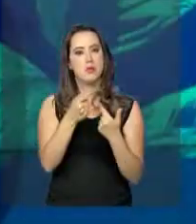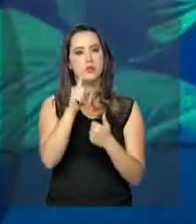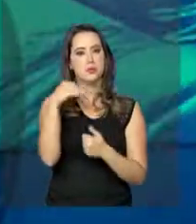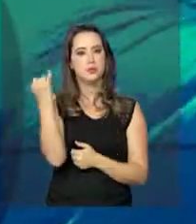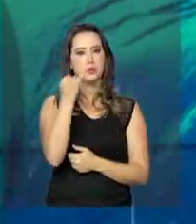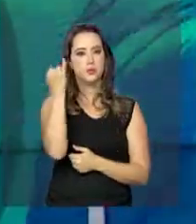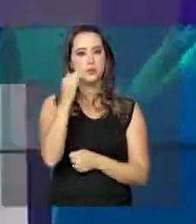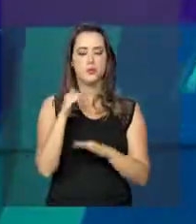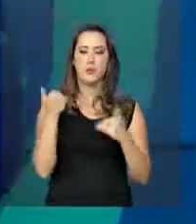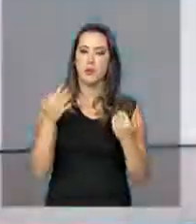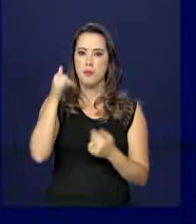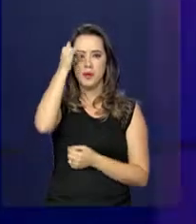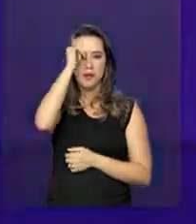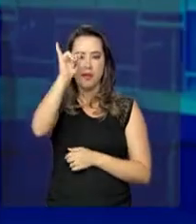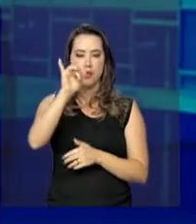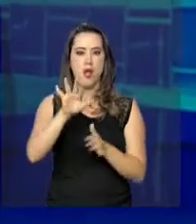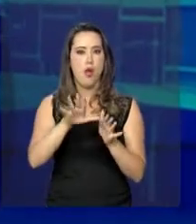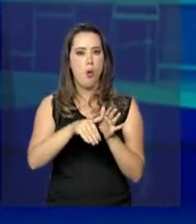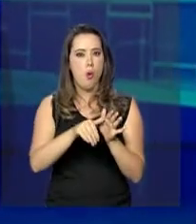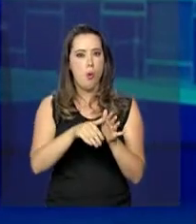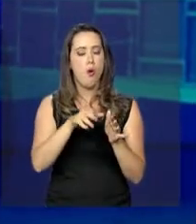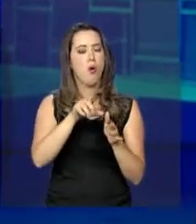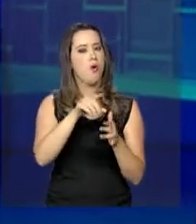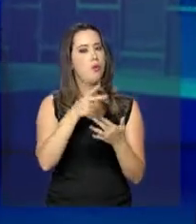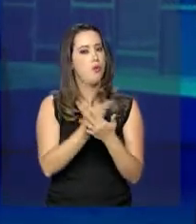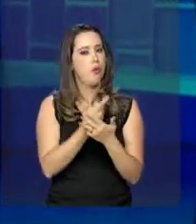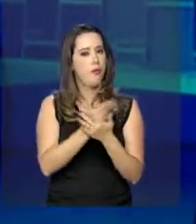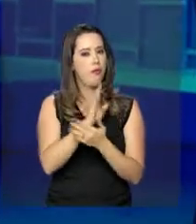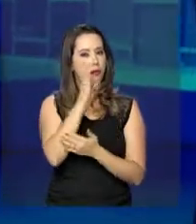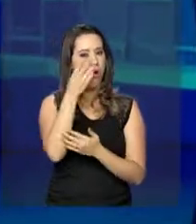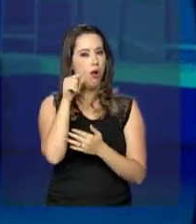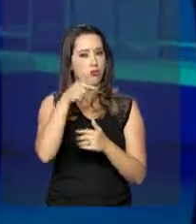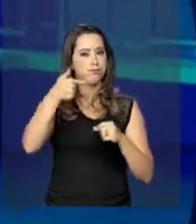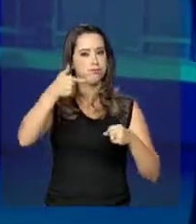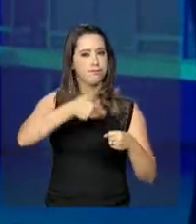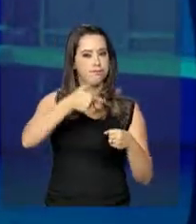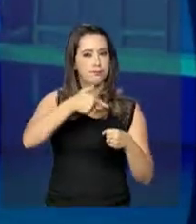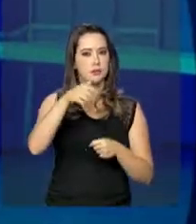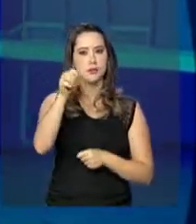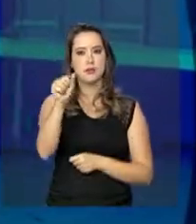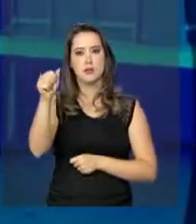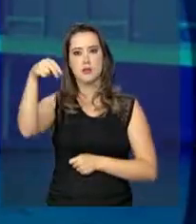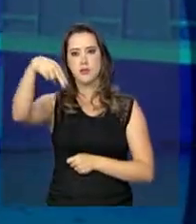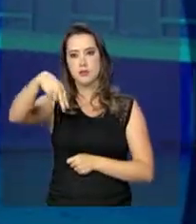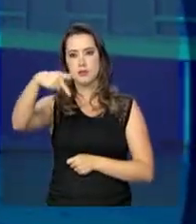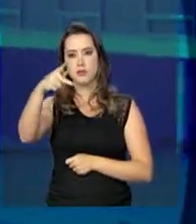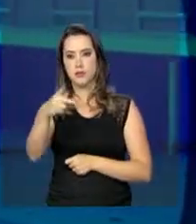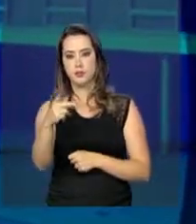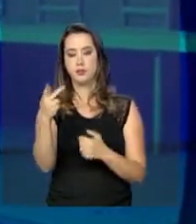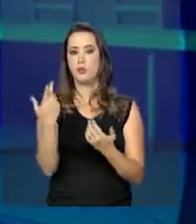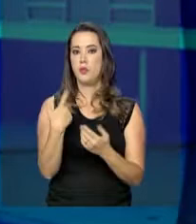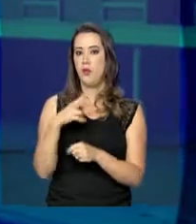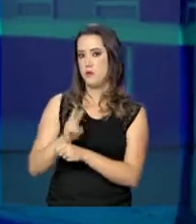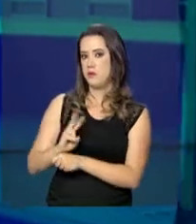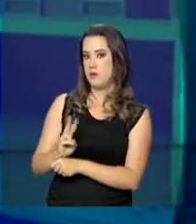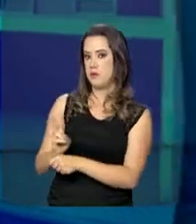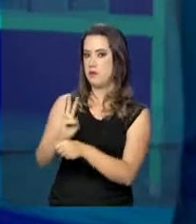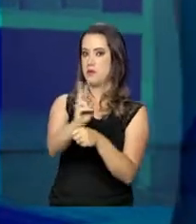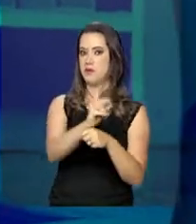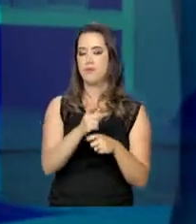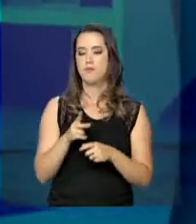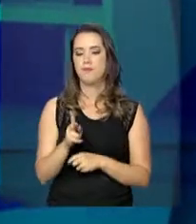fundamental. E para evitar fraudes e garantir a qualidade, a Agência Nacional do Petróleo, a ANP, realiza